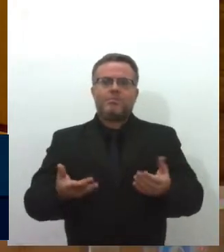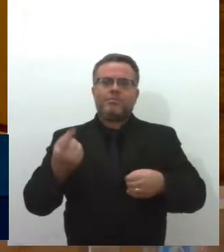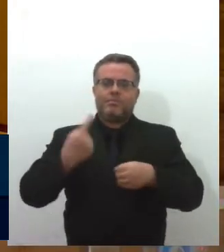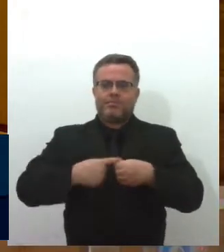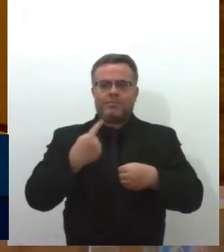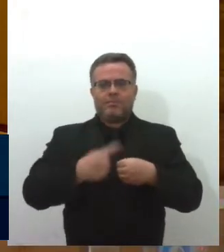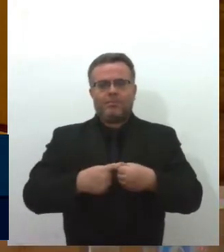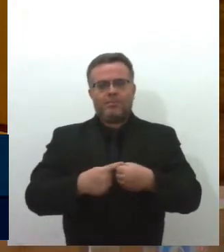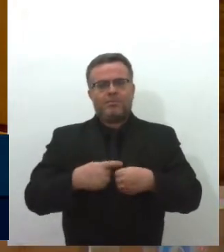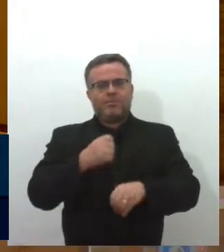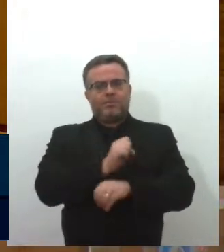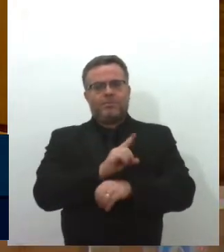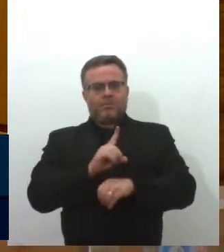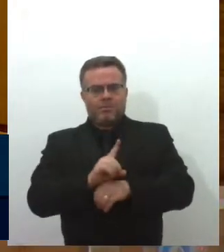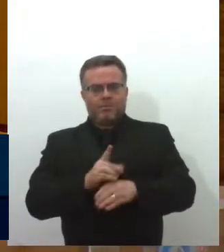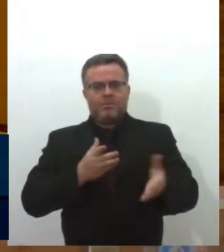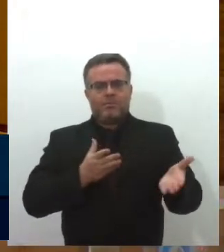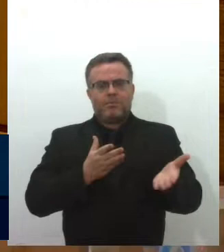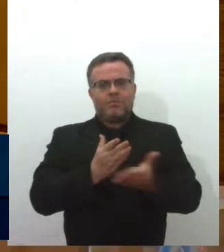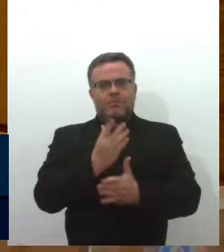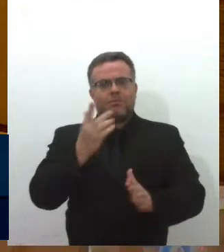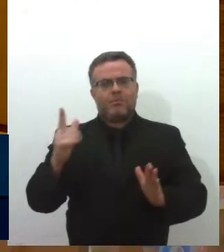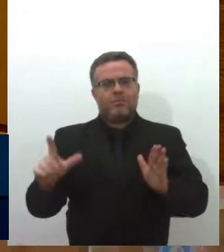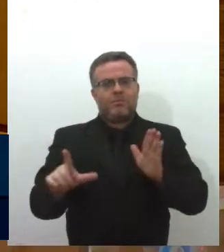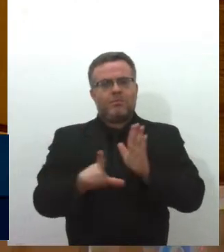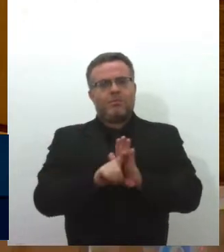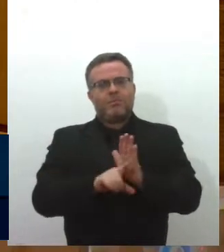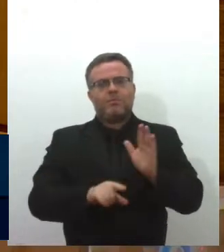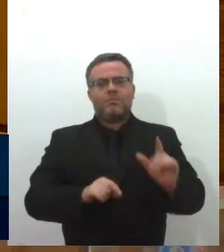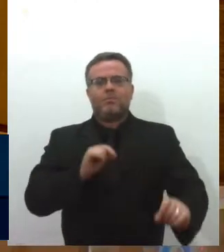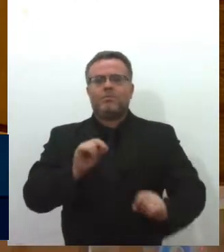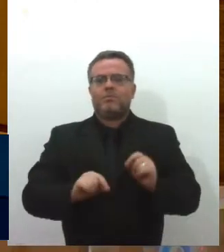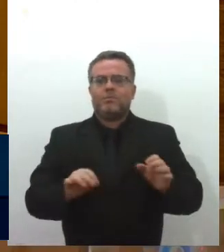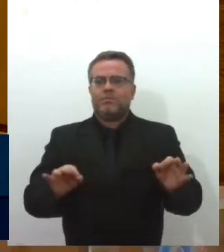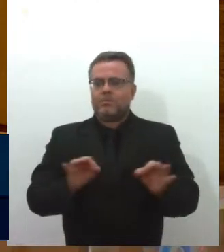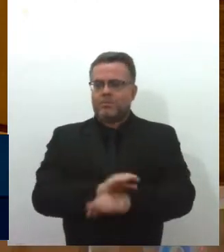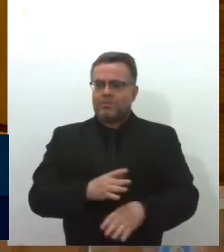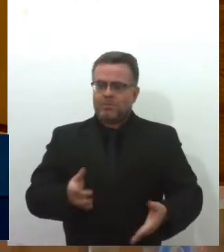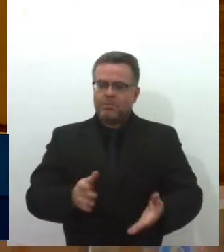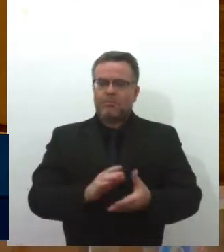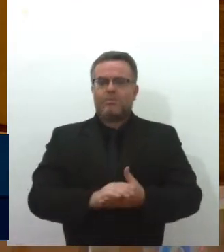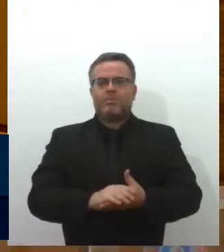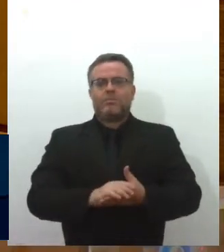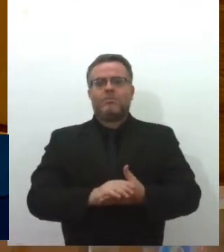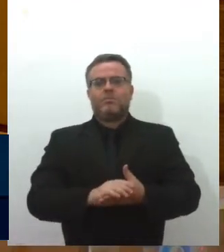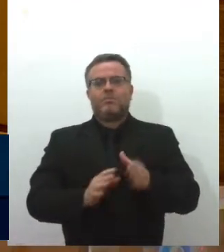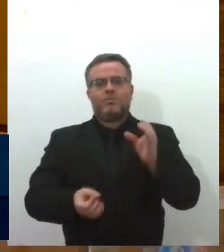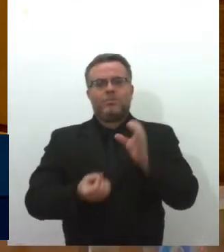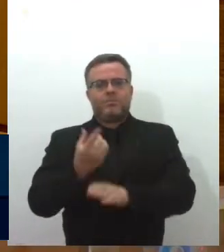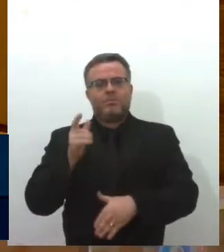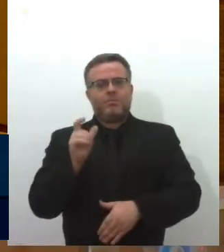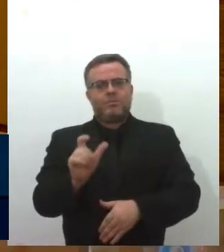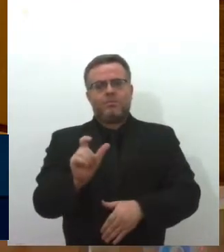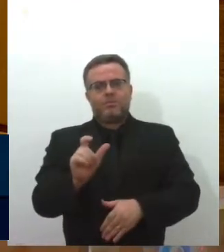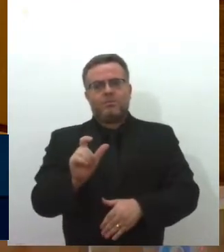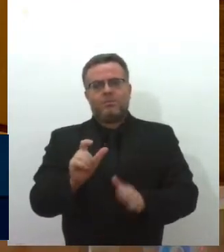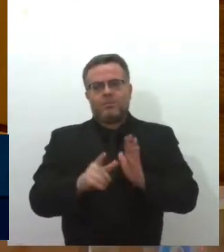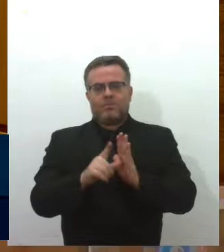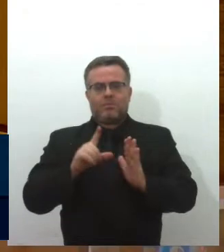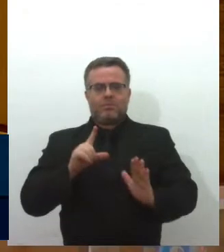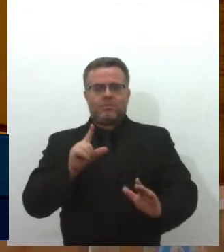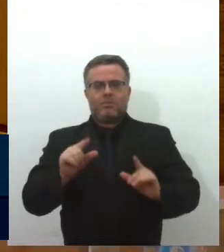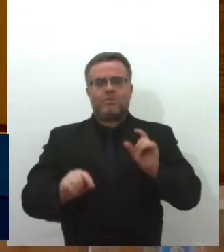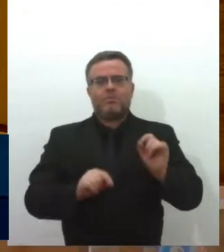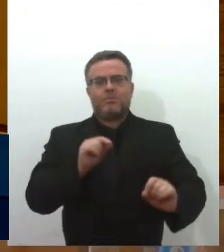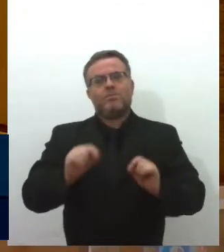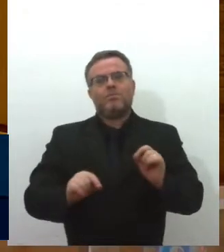foi aprovada uma lei no município criando essa carteira. Posteriormente, também